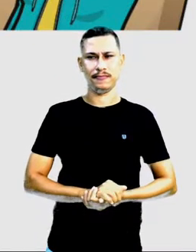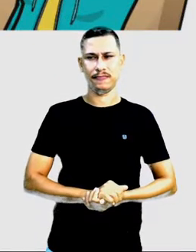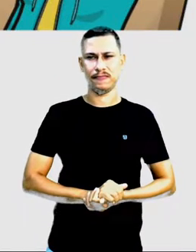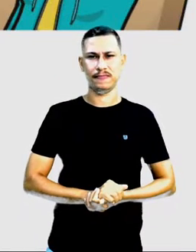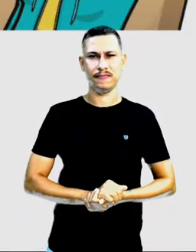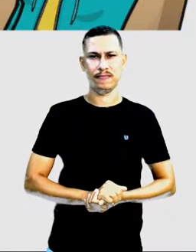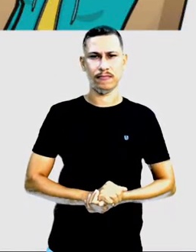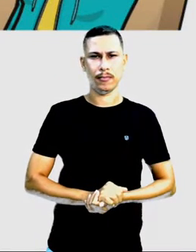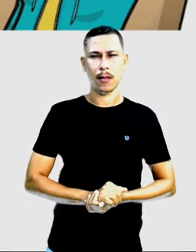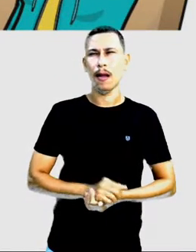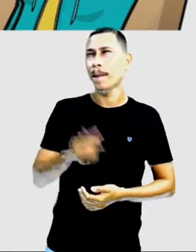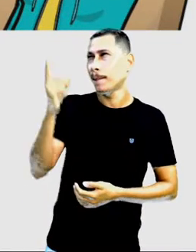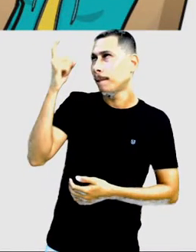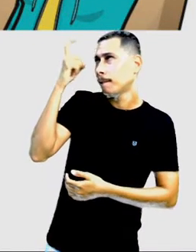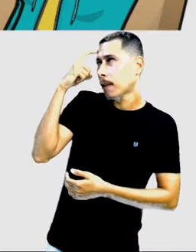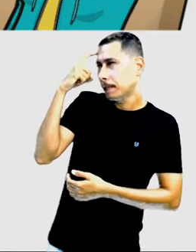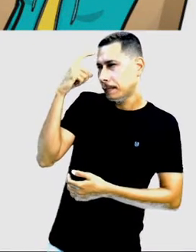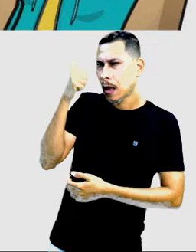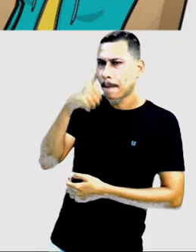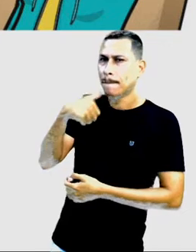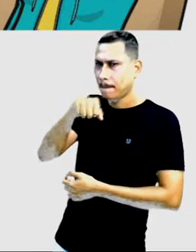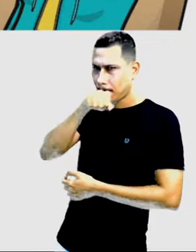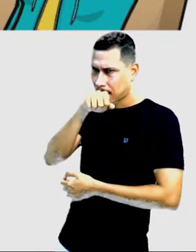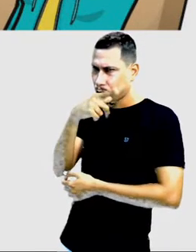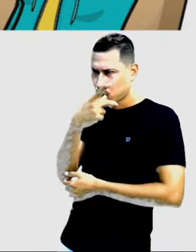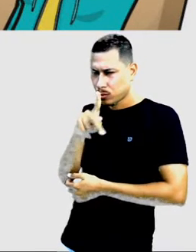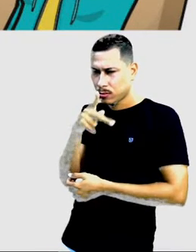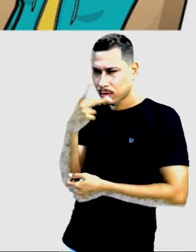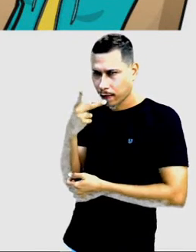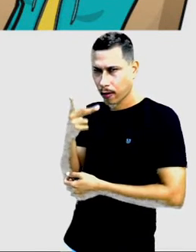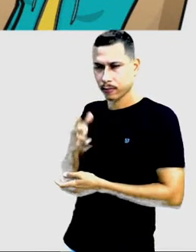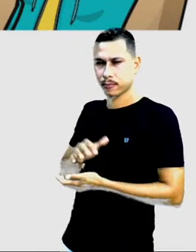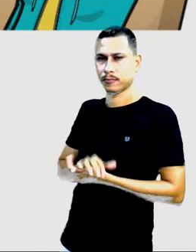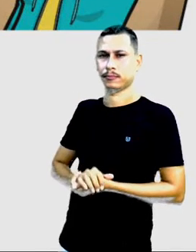Imagina a sua mãe falando assim para você.